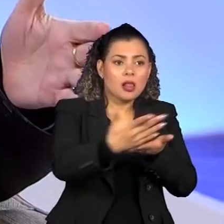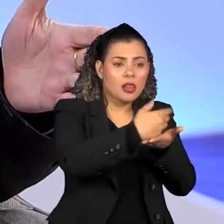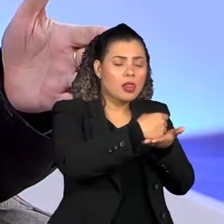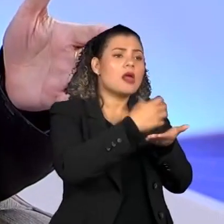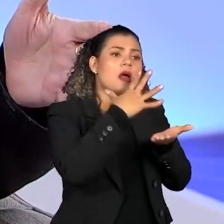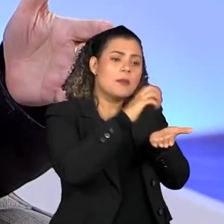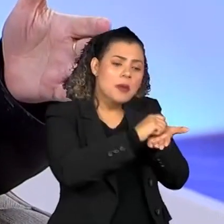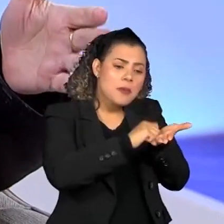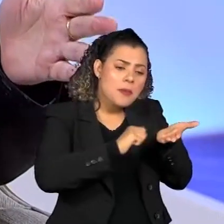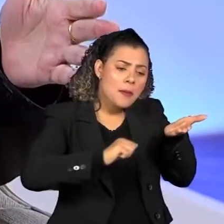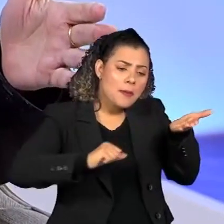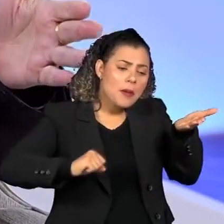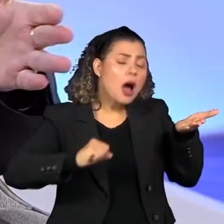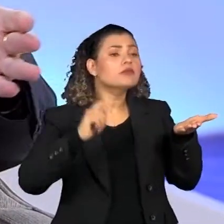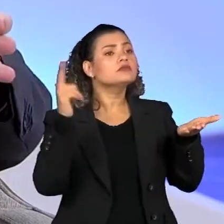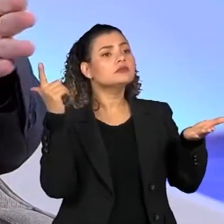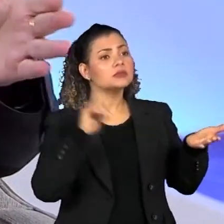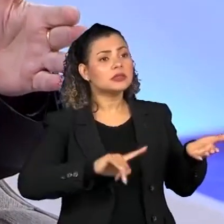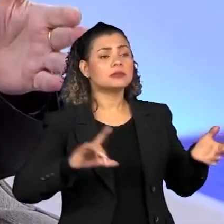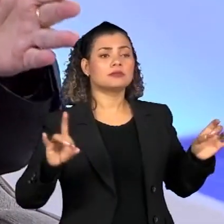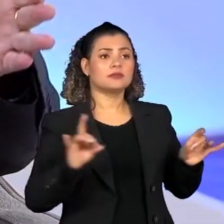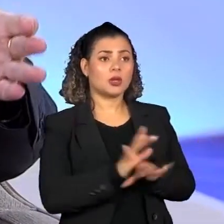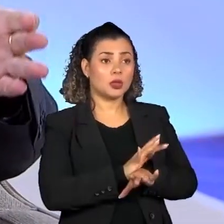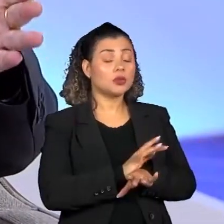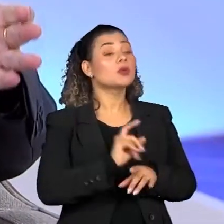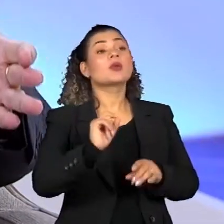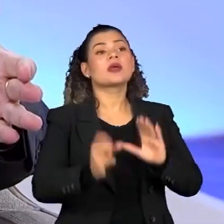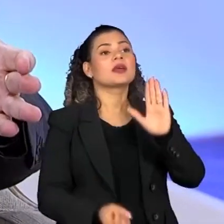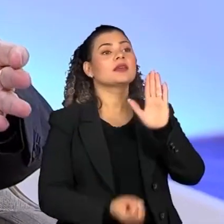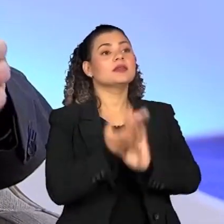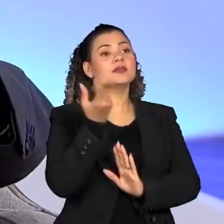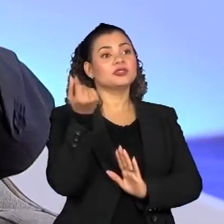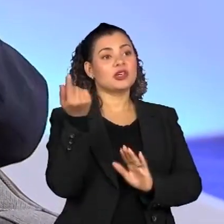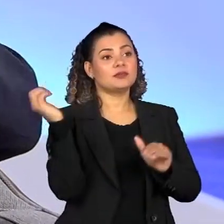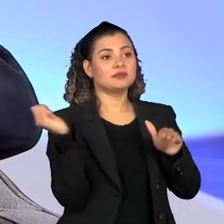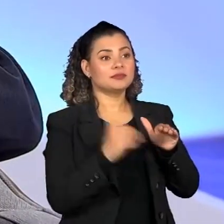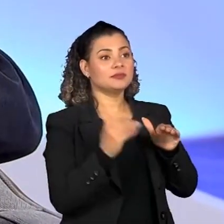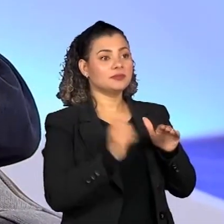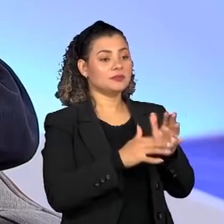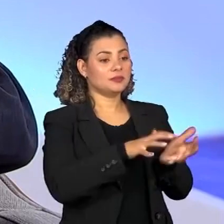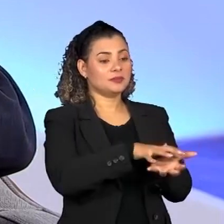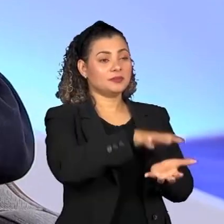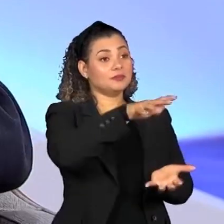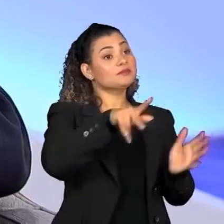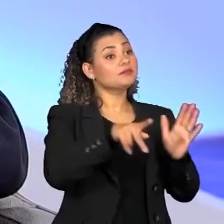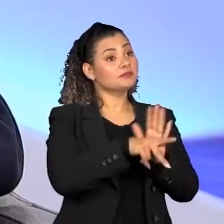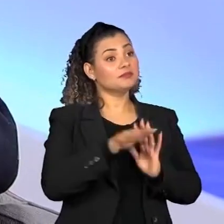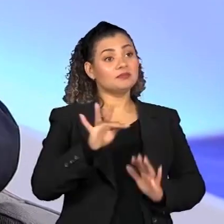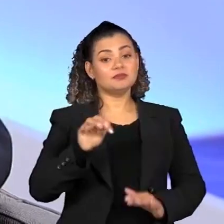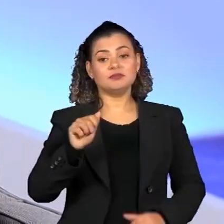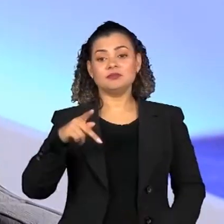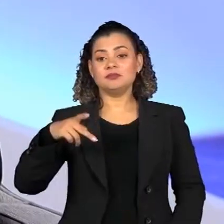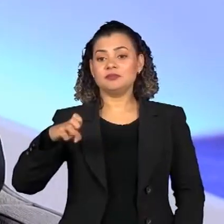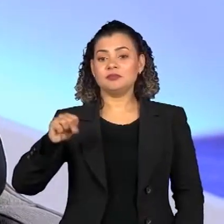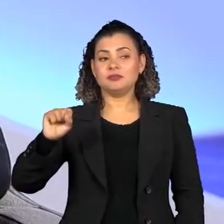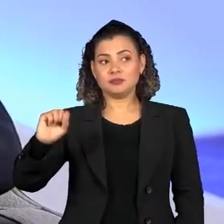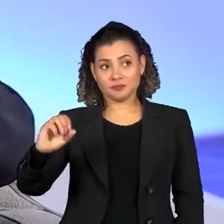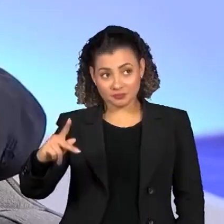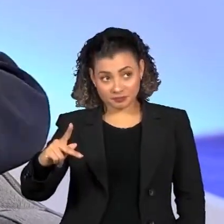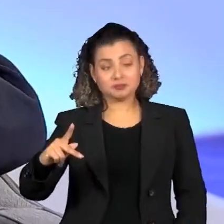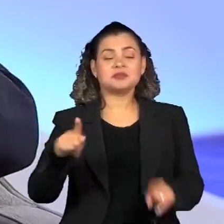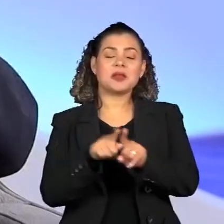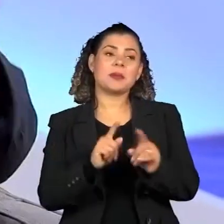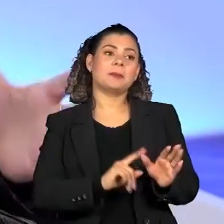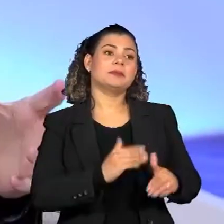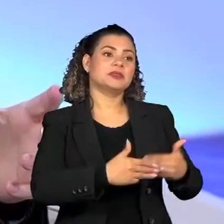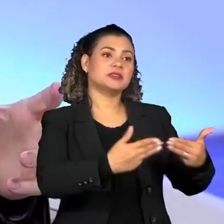guardado e ele se transformou, então, num fundo que pertence à FAPESP e ao Ministério de Ciência e Tecnologia.